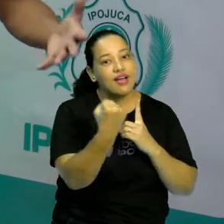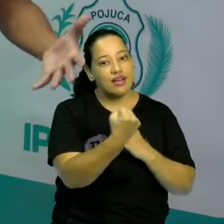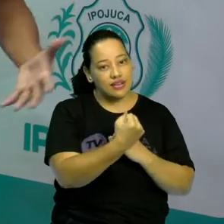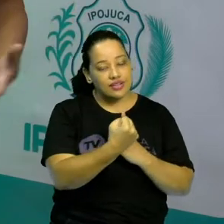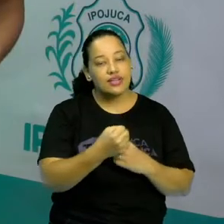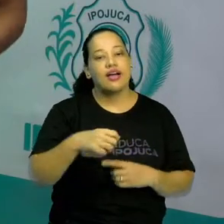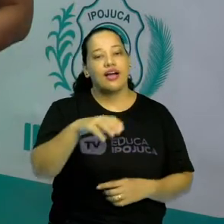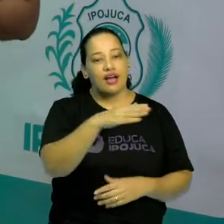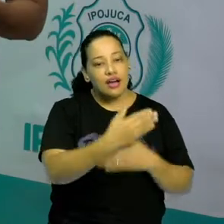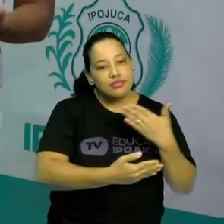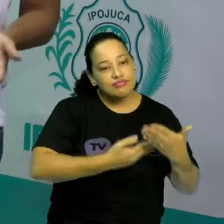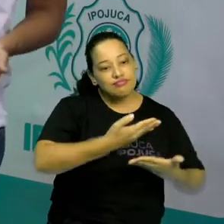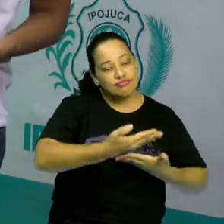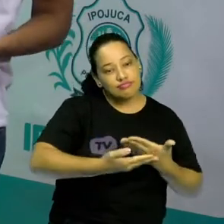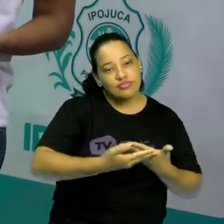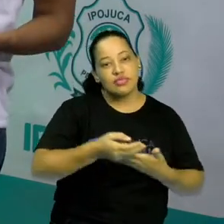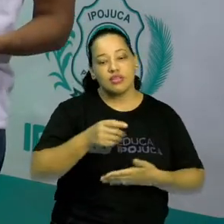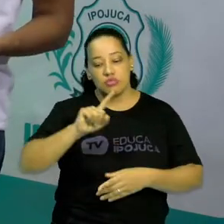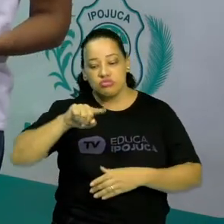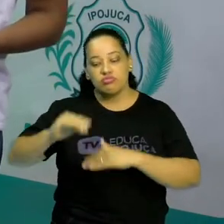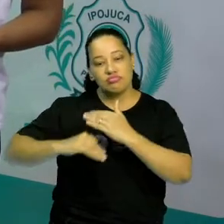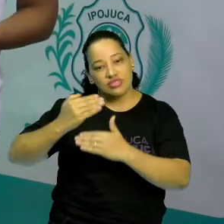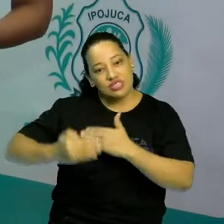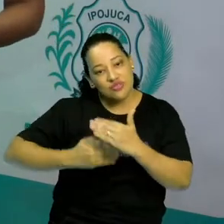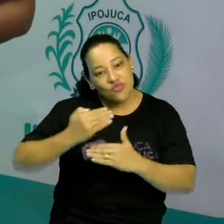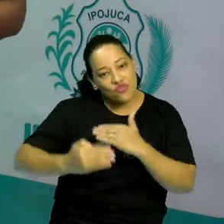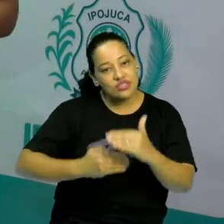se desenvolver na nossa sociedade.